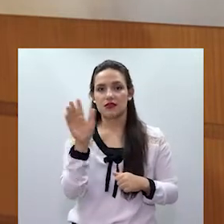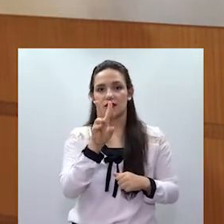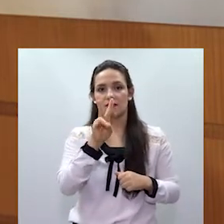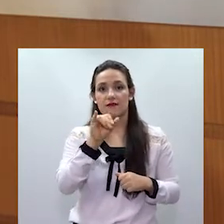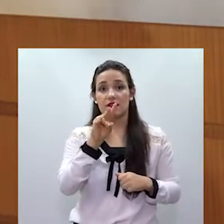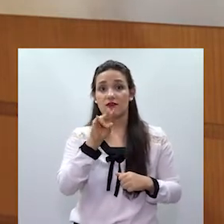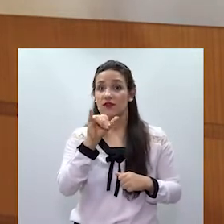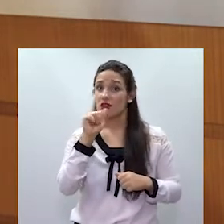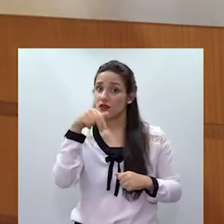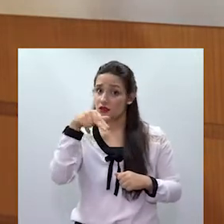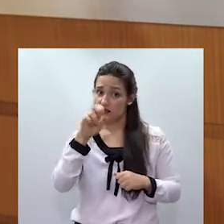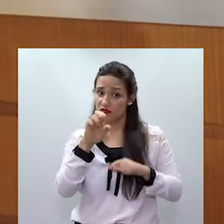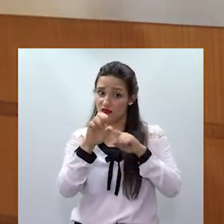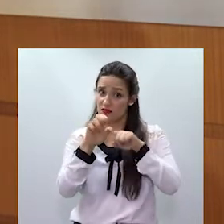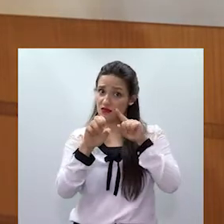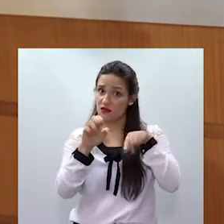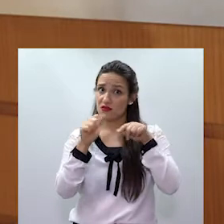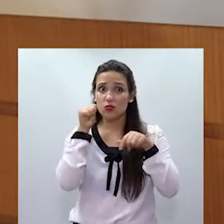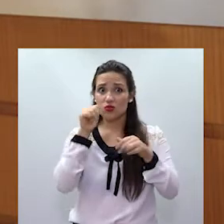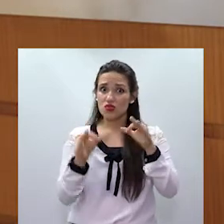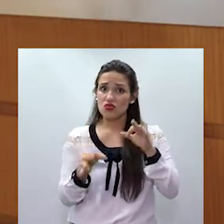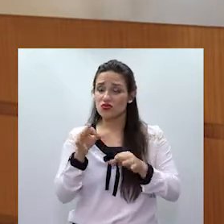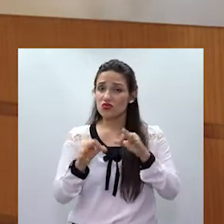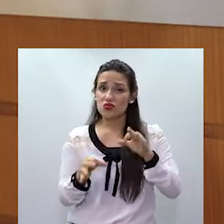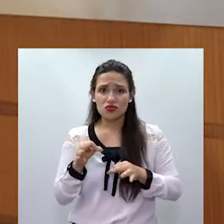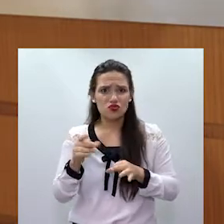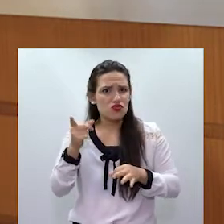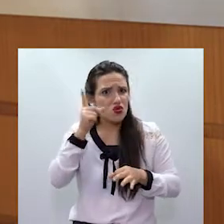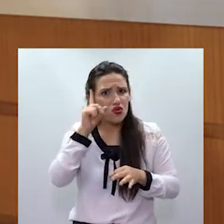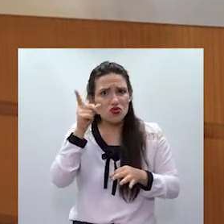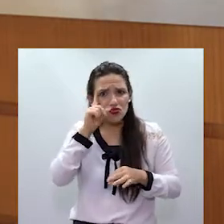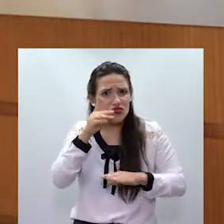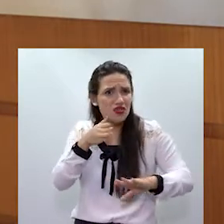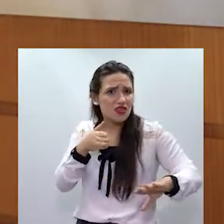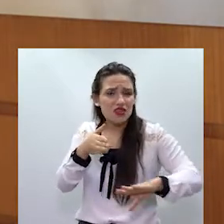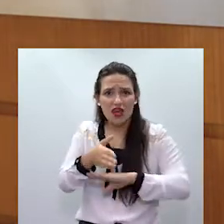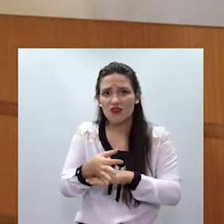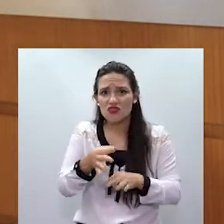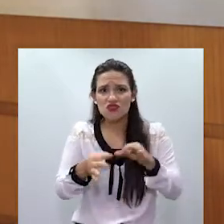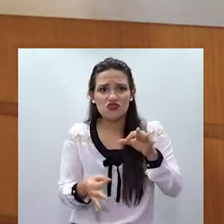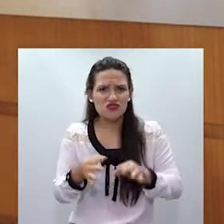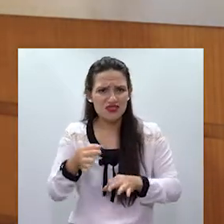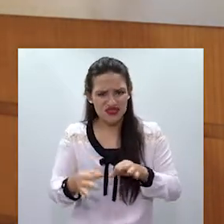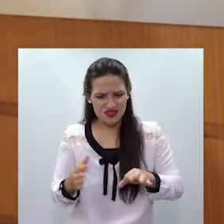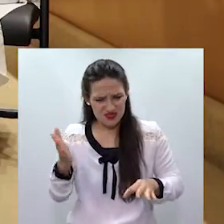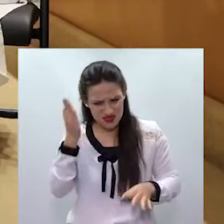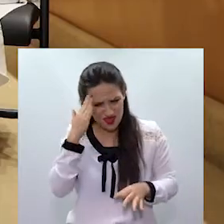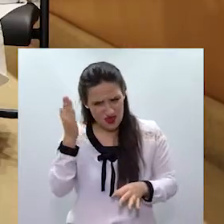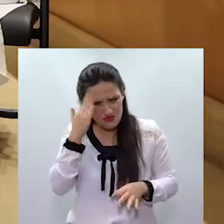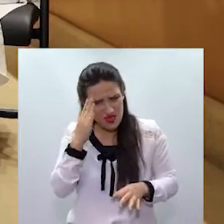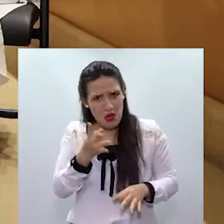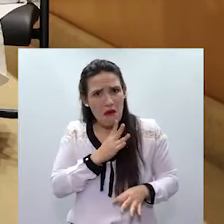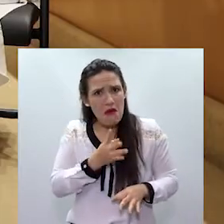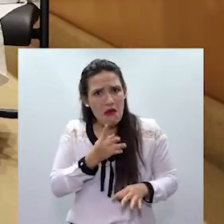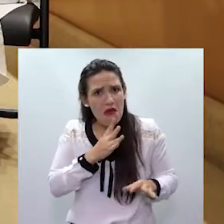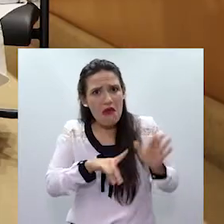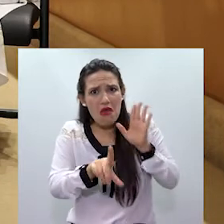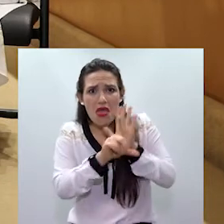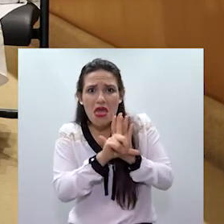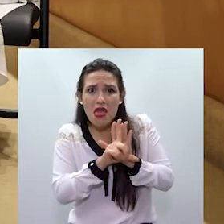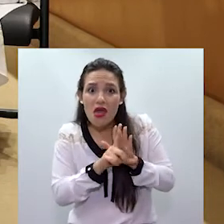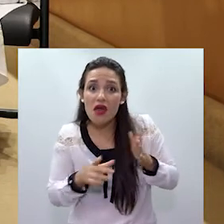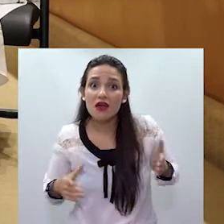feminicídio e era uma mulher que entrava todo dia em um fórum e tinha acesso à justiça. Fisicamente, ela tinha acesso à justiça.